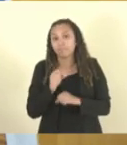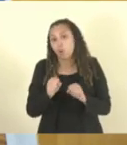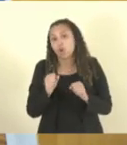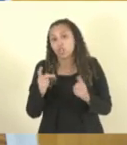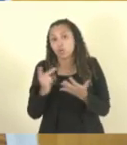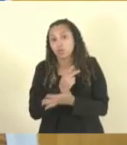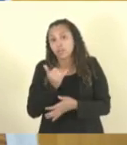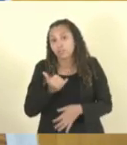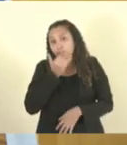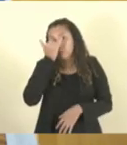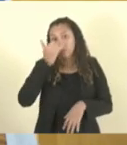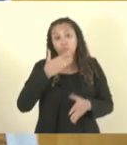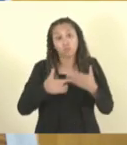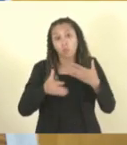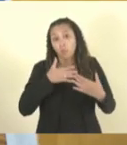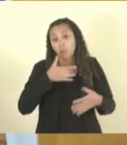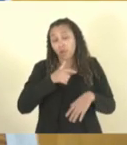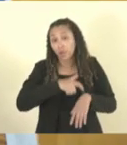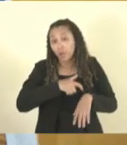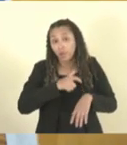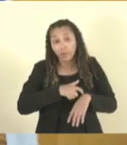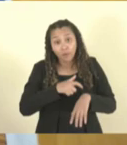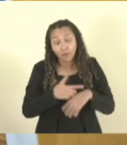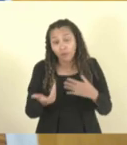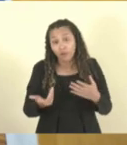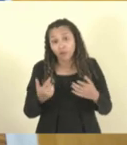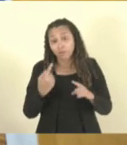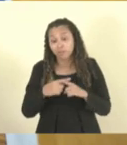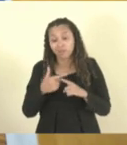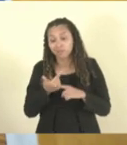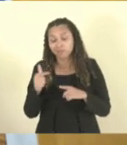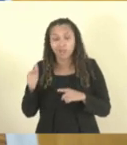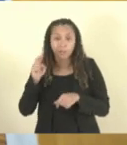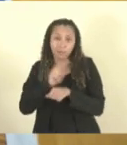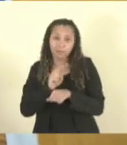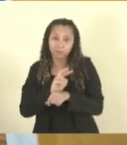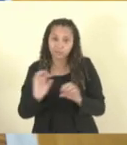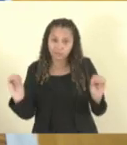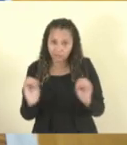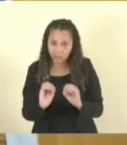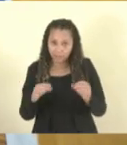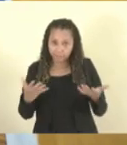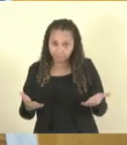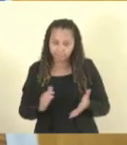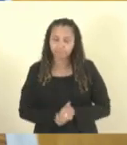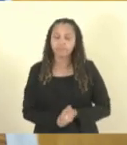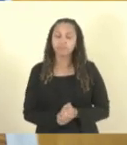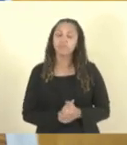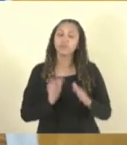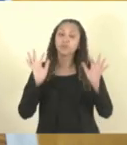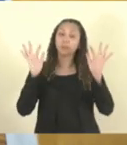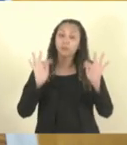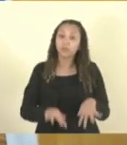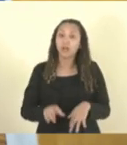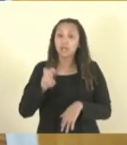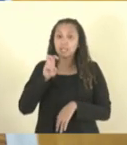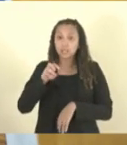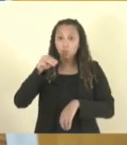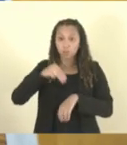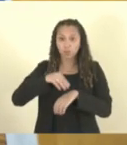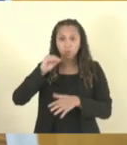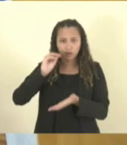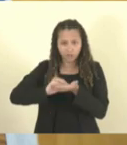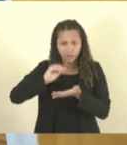da violência nesses ambientes e equipamentos escolares. Por fim, dentro desses cinco minutos que